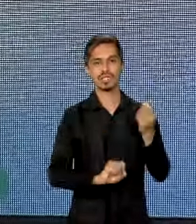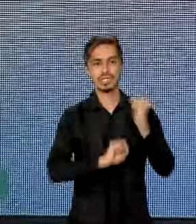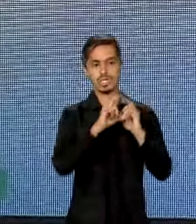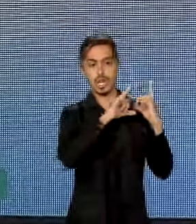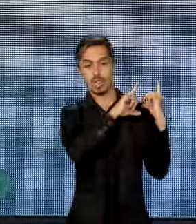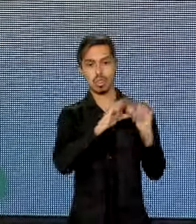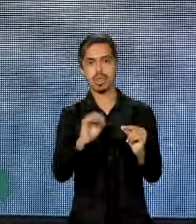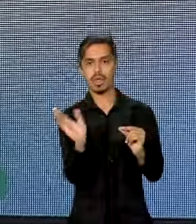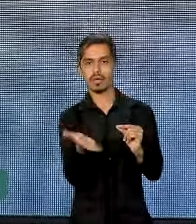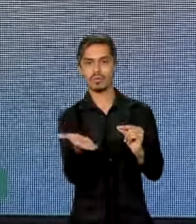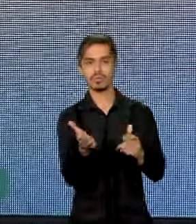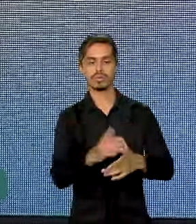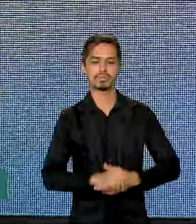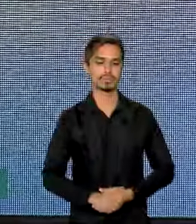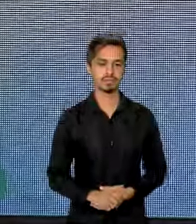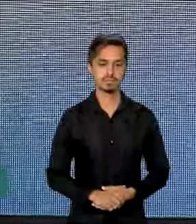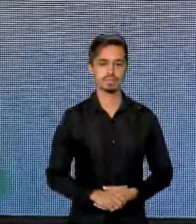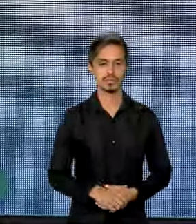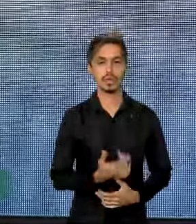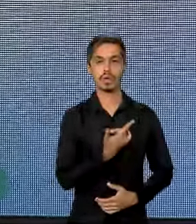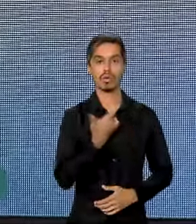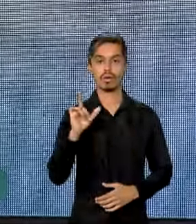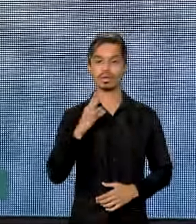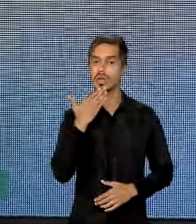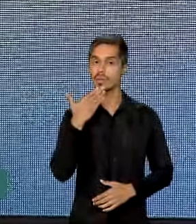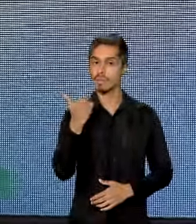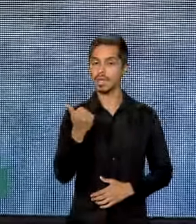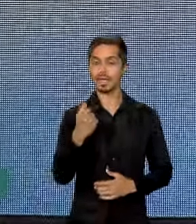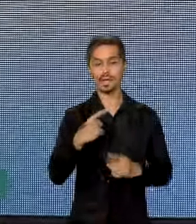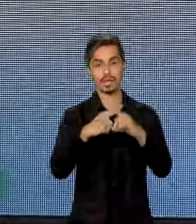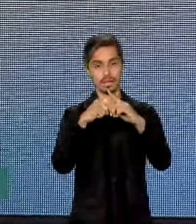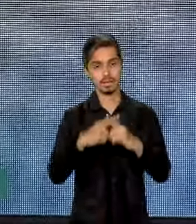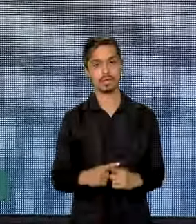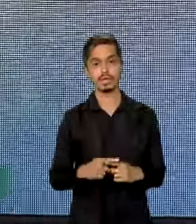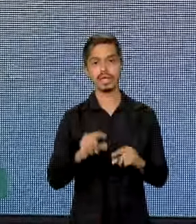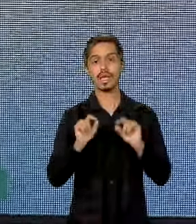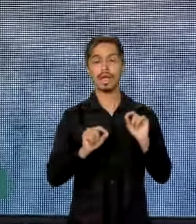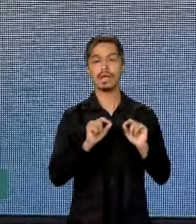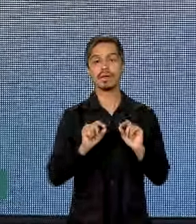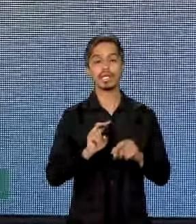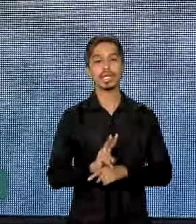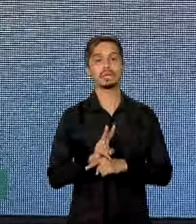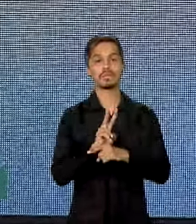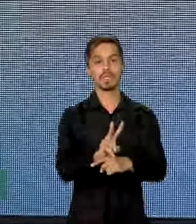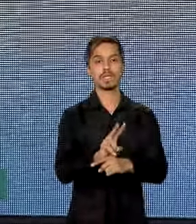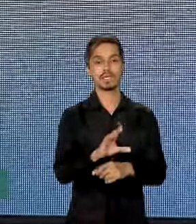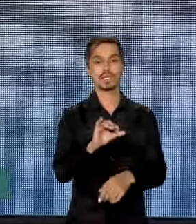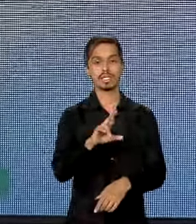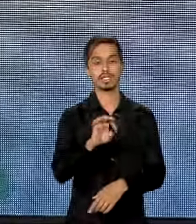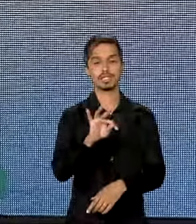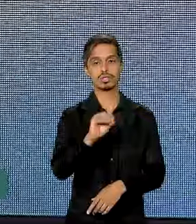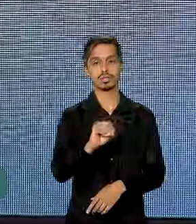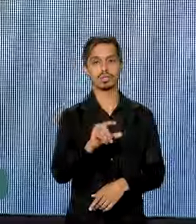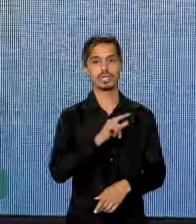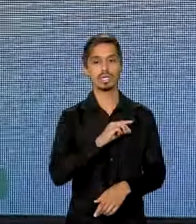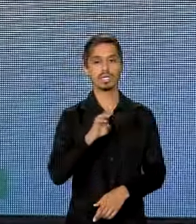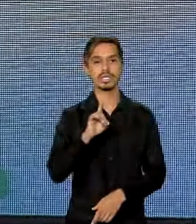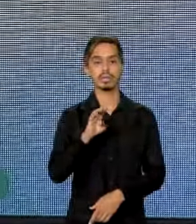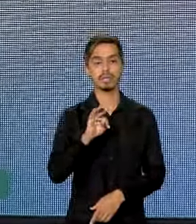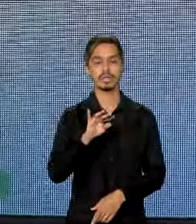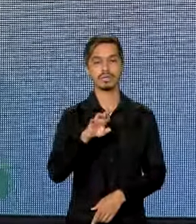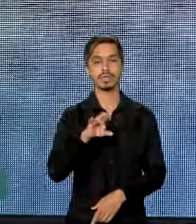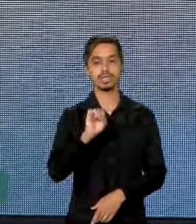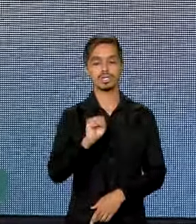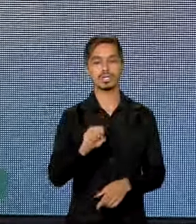Acelerada. A outra, para melhorar a competitividade, é crédito. Temos as debêntures de